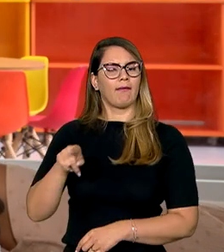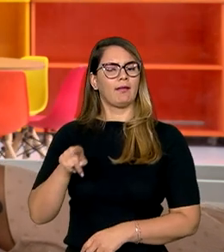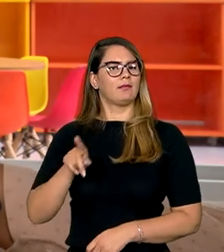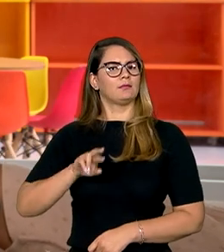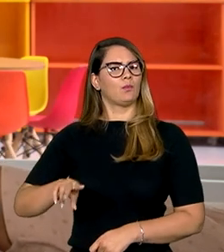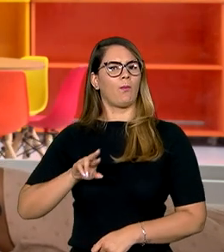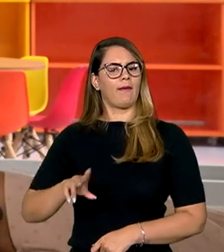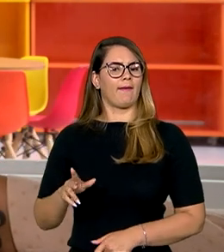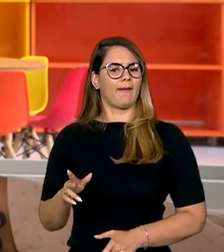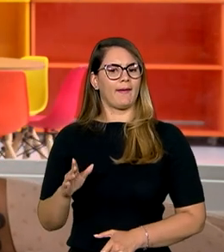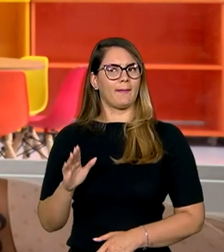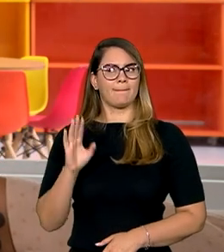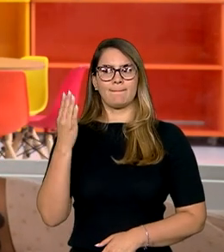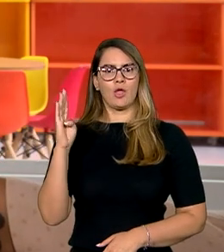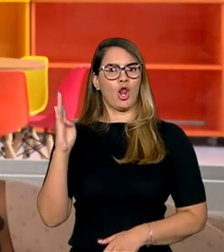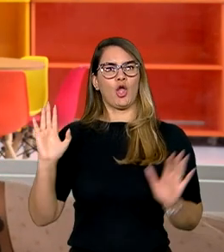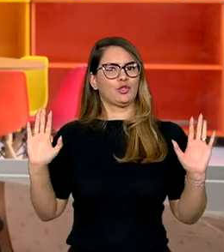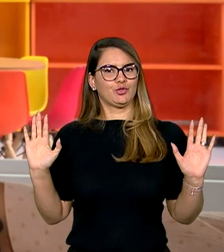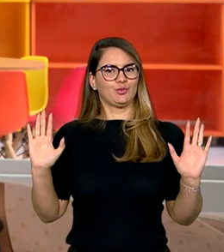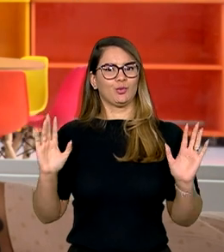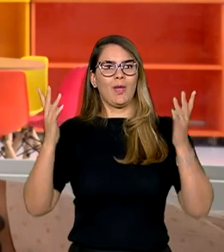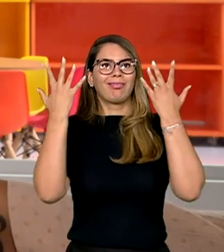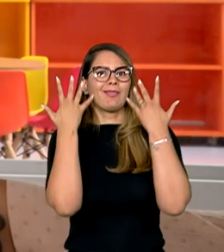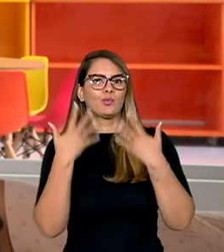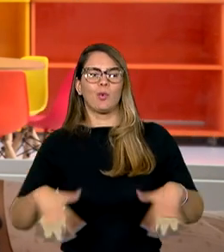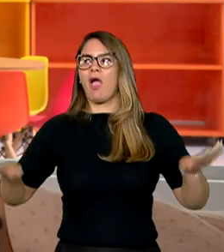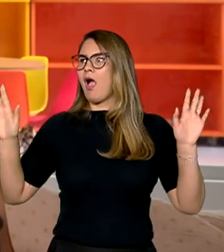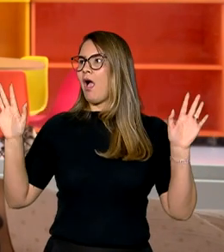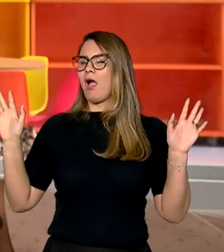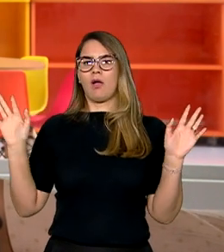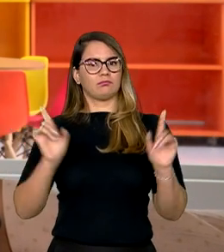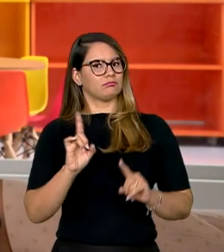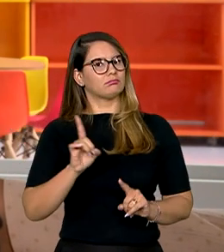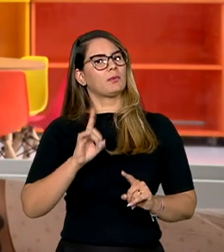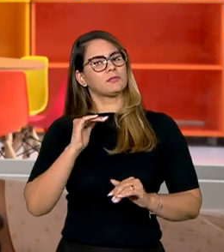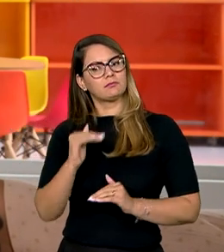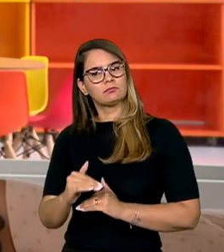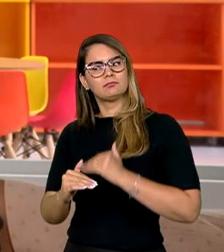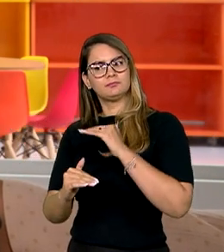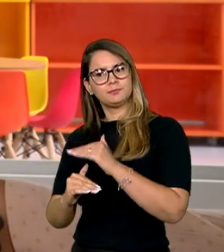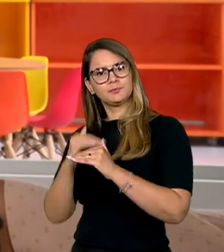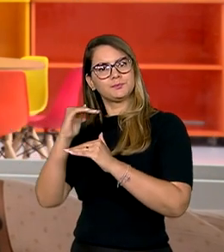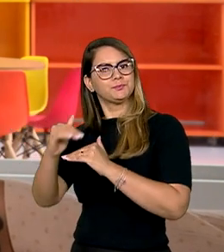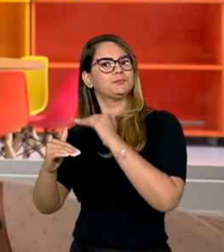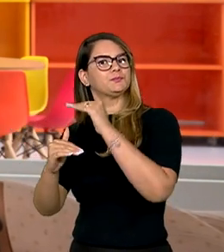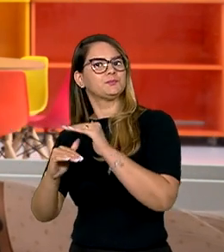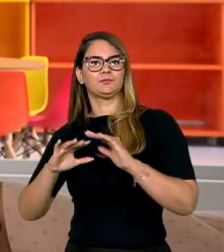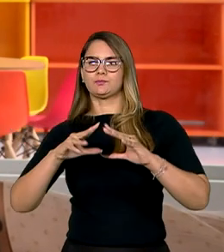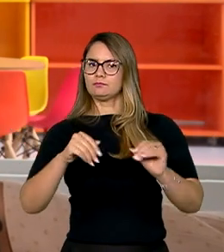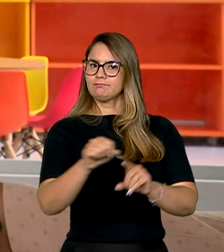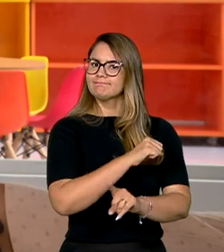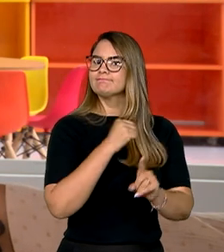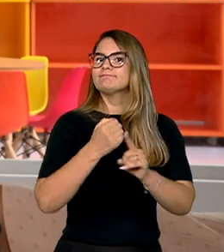é biológico, né, que não já está dado para essas mulheres, que é um processo de construção e que toda a sociedade